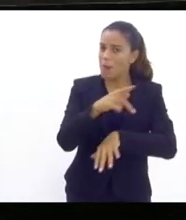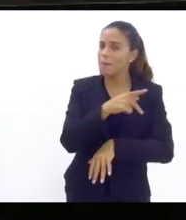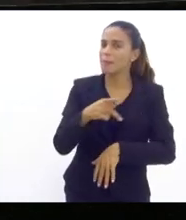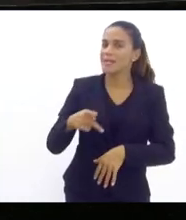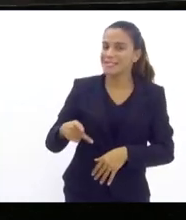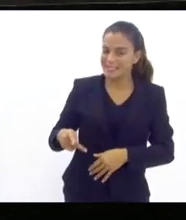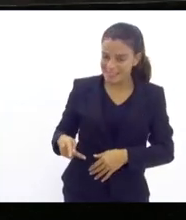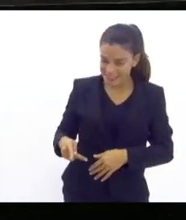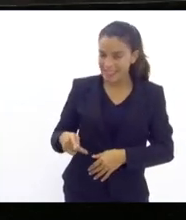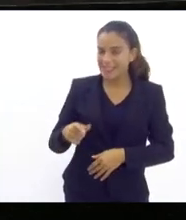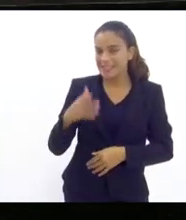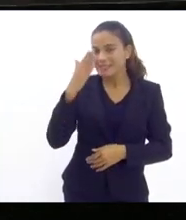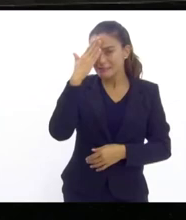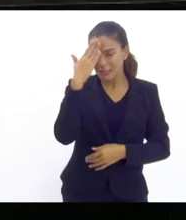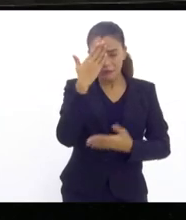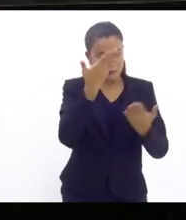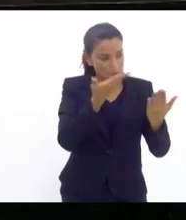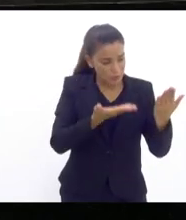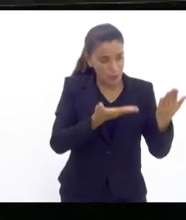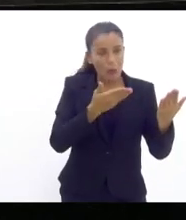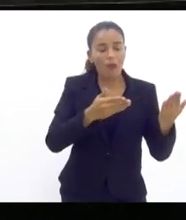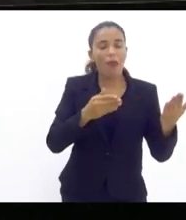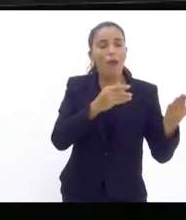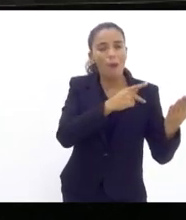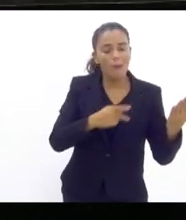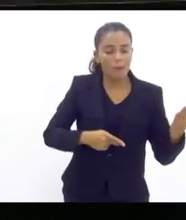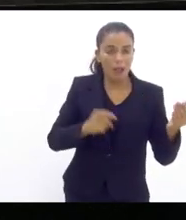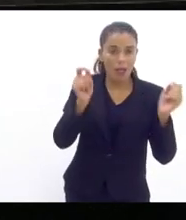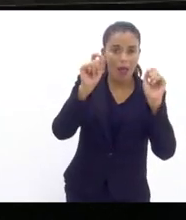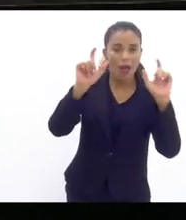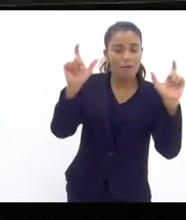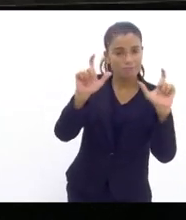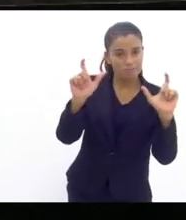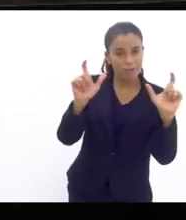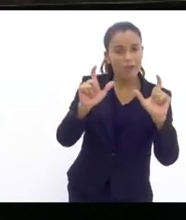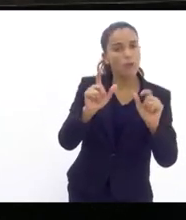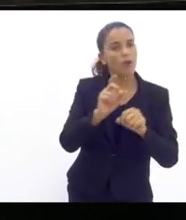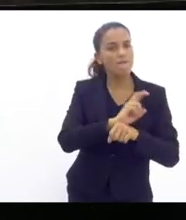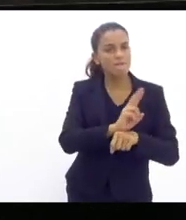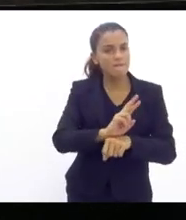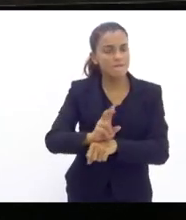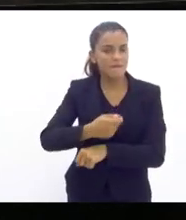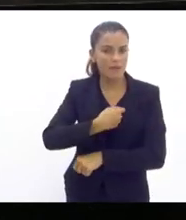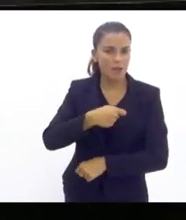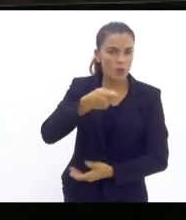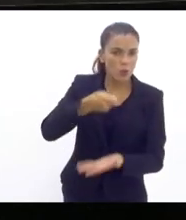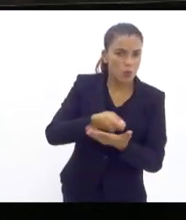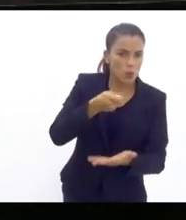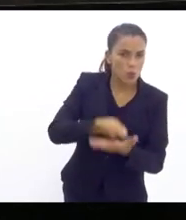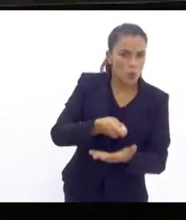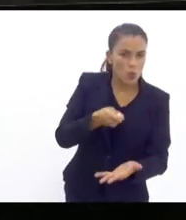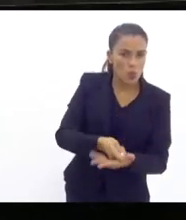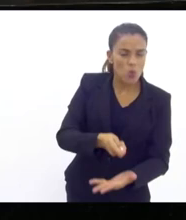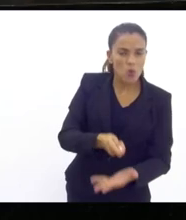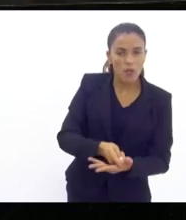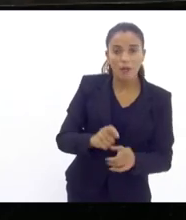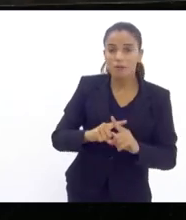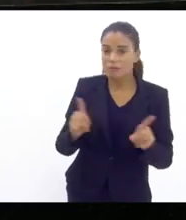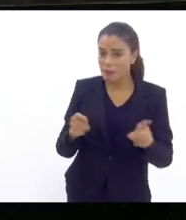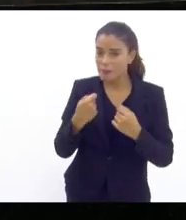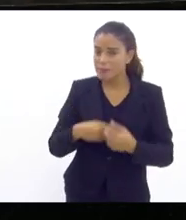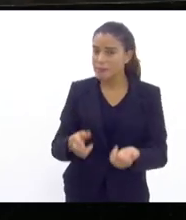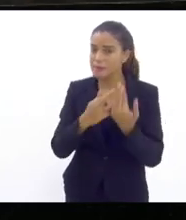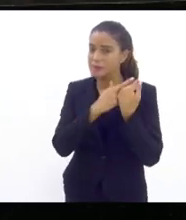que vossa excelência eu é muito atenta que exerceu uma fiscalização muito dura mas essa fiscalização tem que ser com